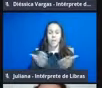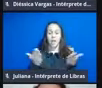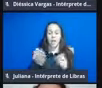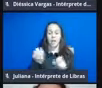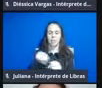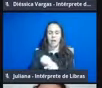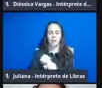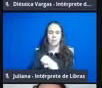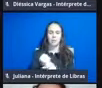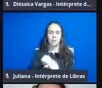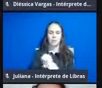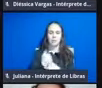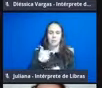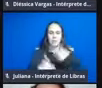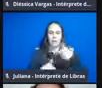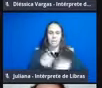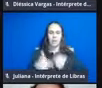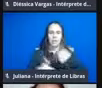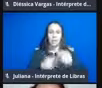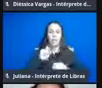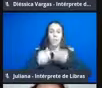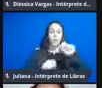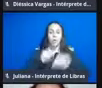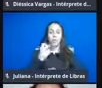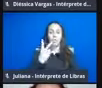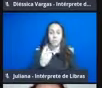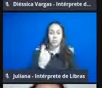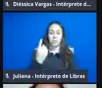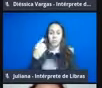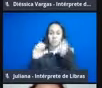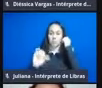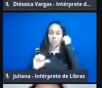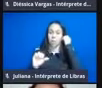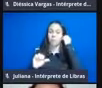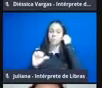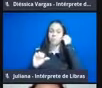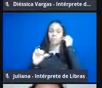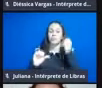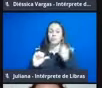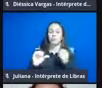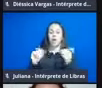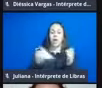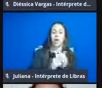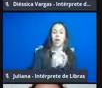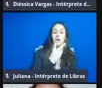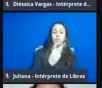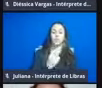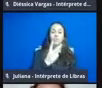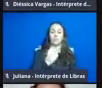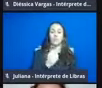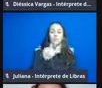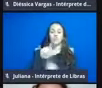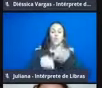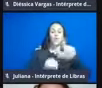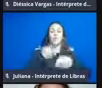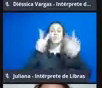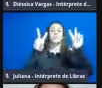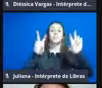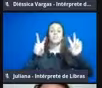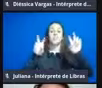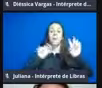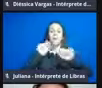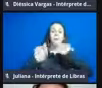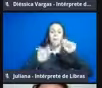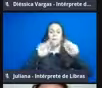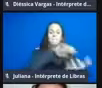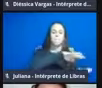trabalhamos, que foi no ano de 2019, né, e agora tendo continuidade, 2020, o tema escolhido foi o mundo dos